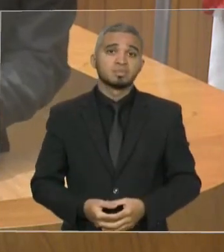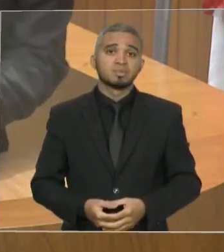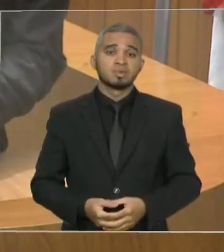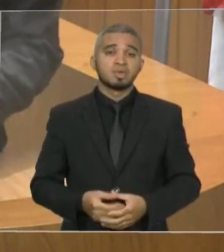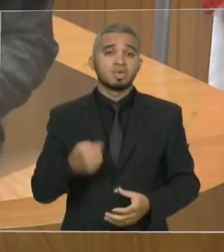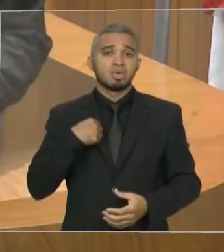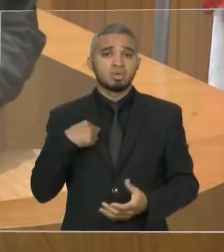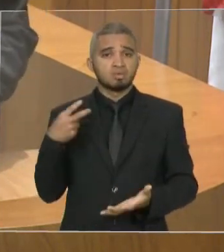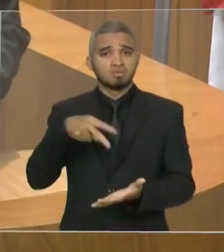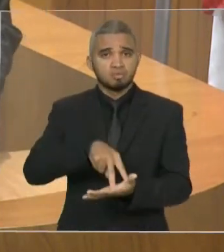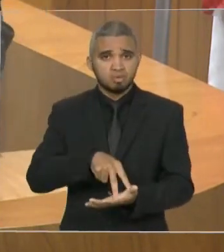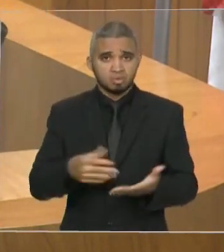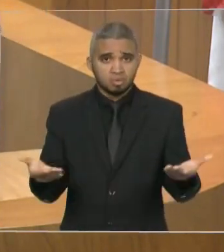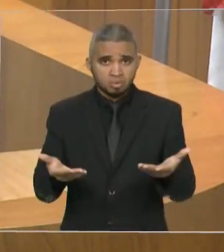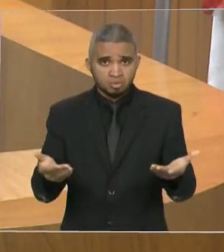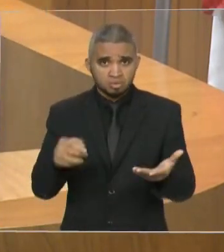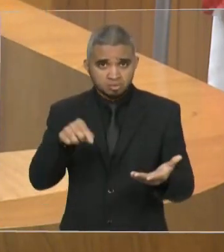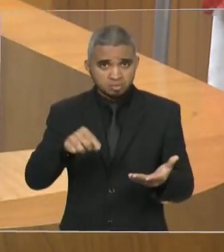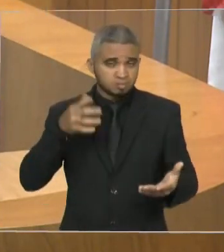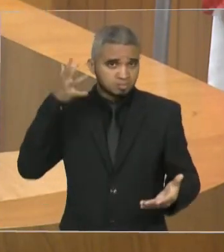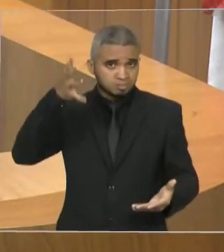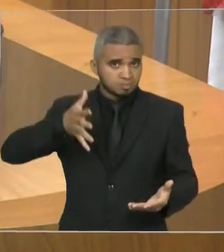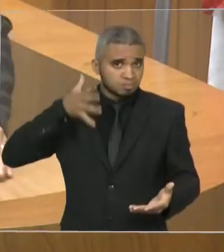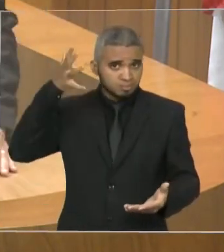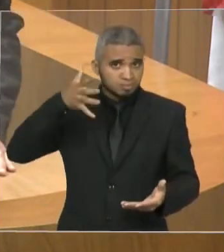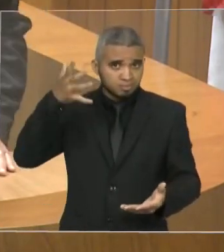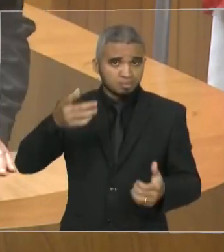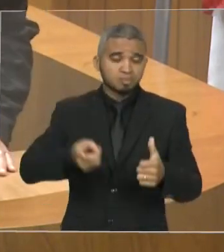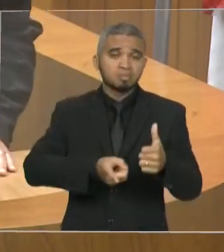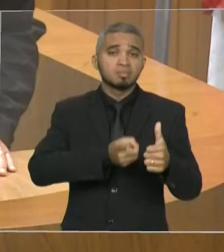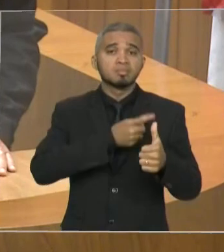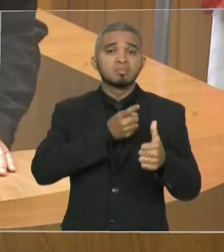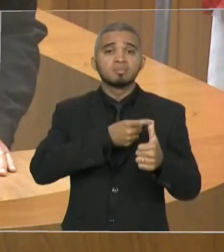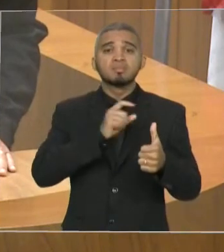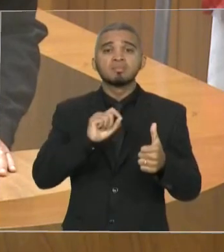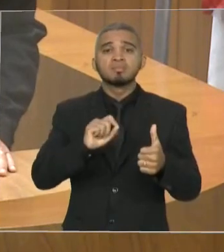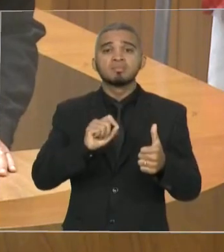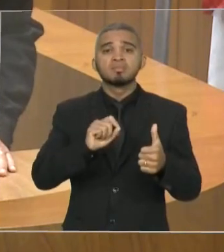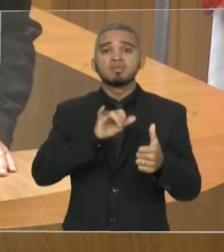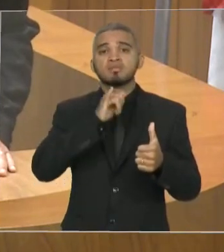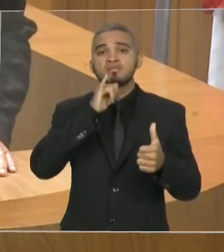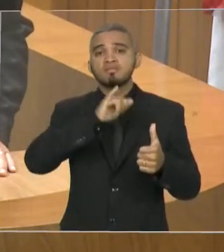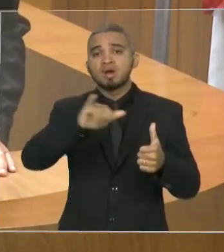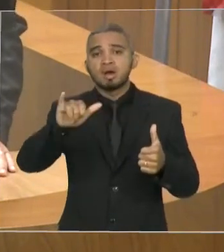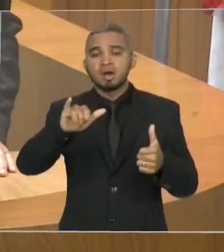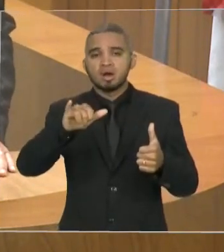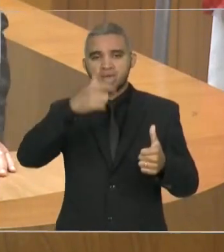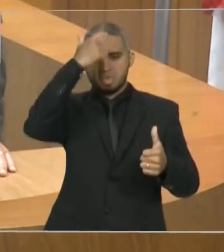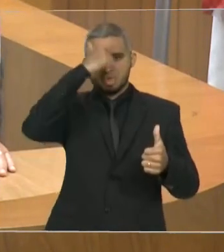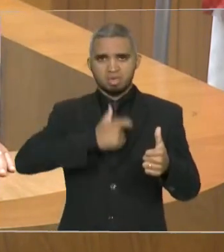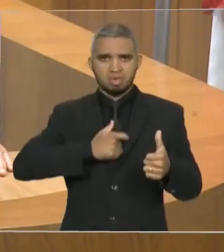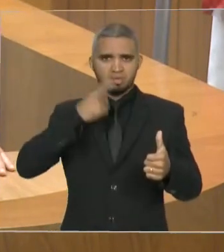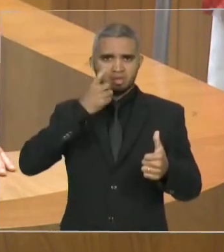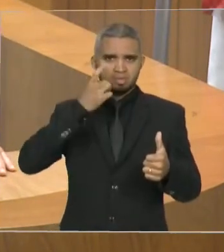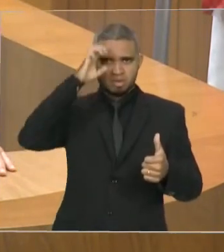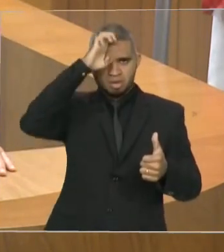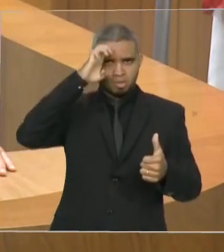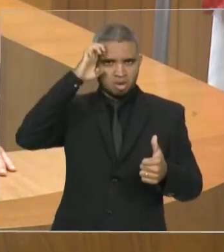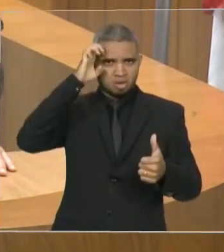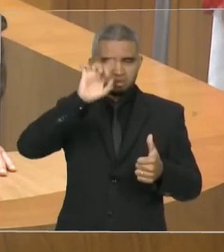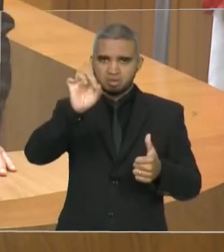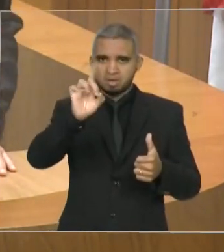motivo da minha vinda a esta tribuna é dizer, primeiro, que não sou eu, o deputado Eduardo Braz, mas toda a